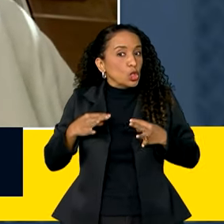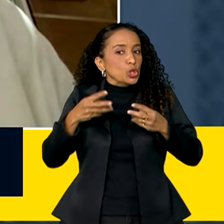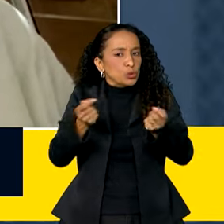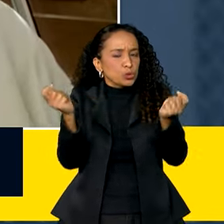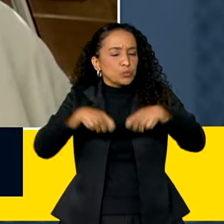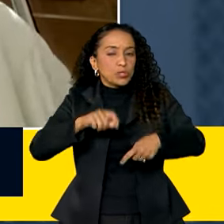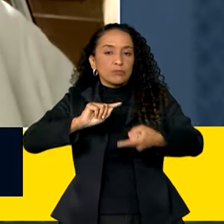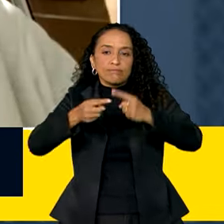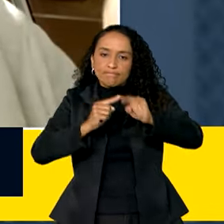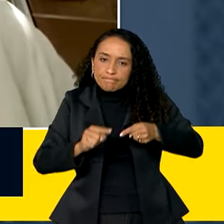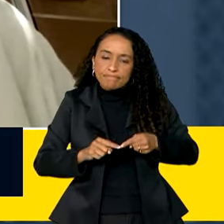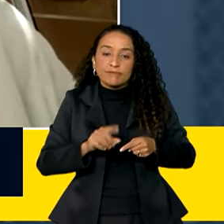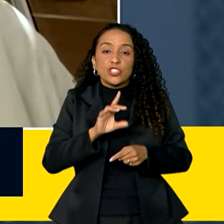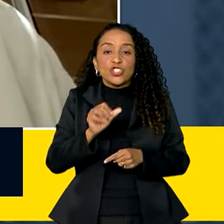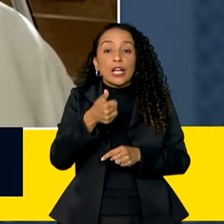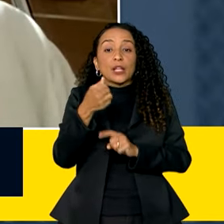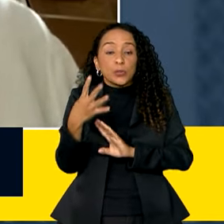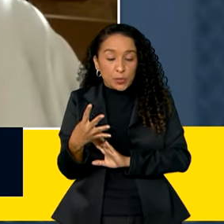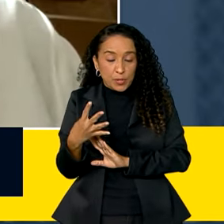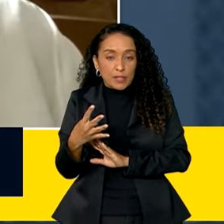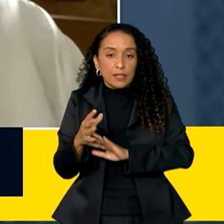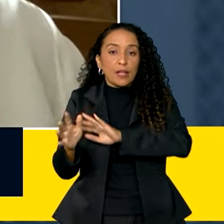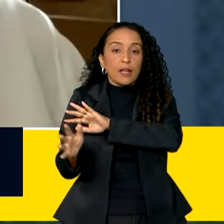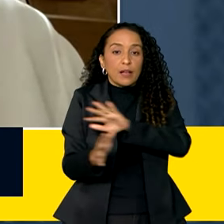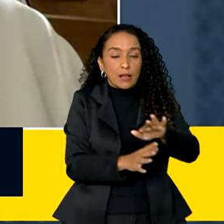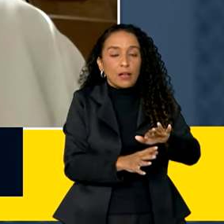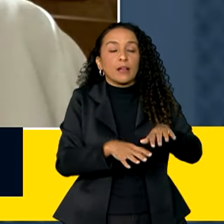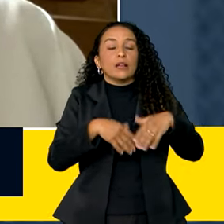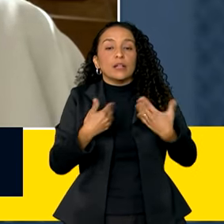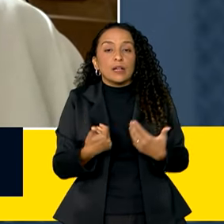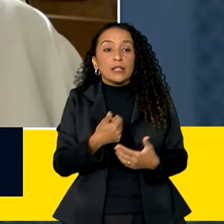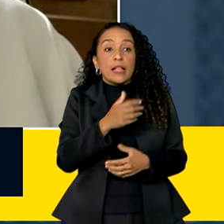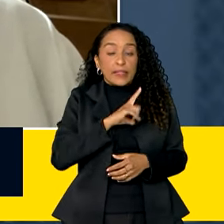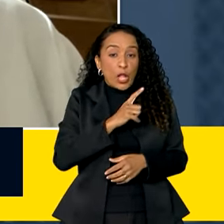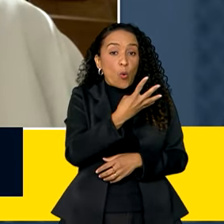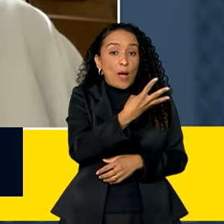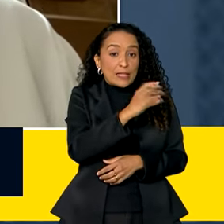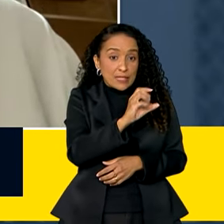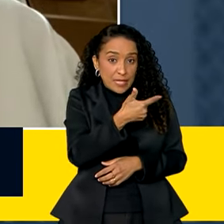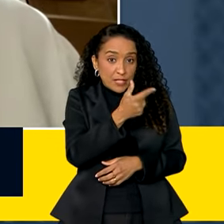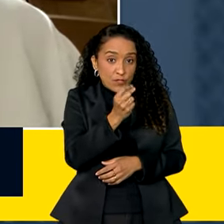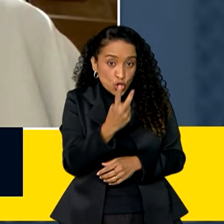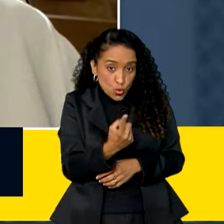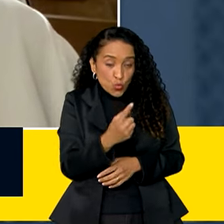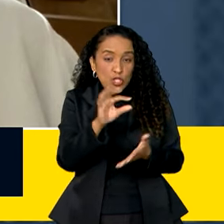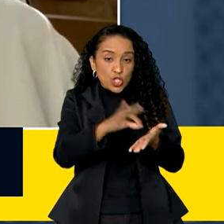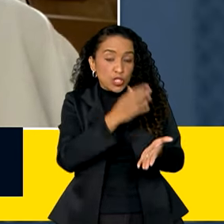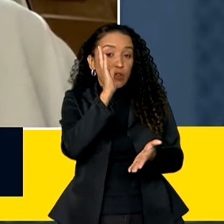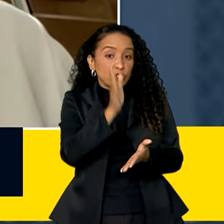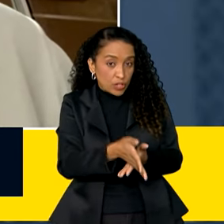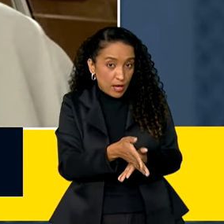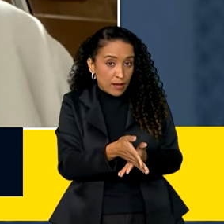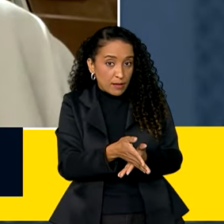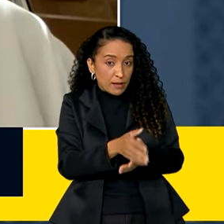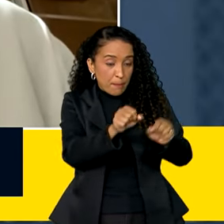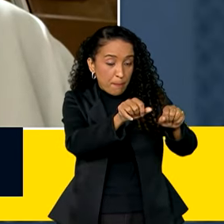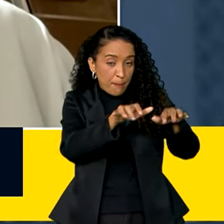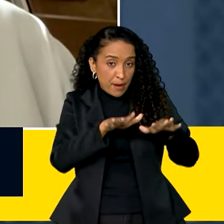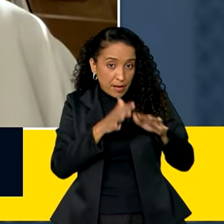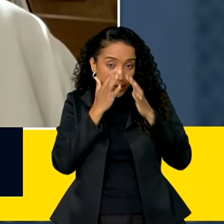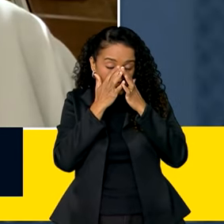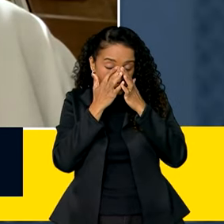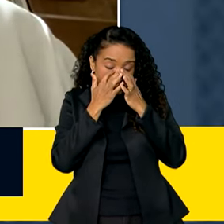pode ser discutido. Será dia 14. Já tem 421 inscrições para as plenárias